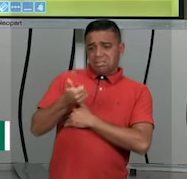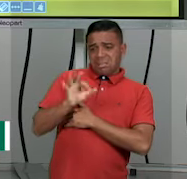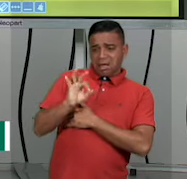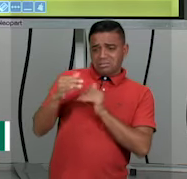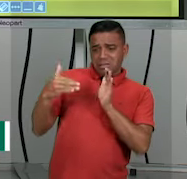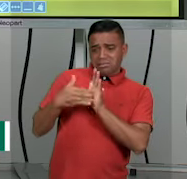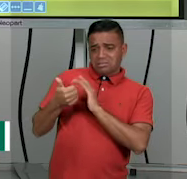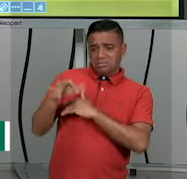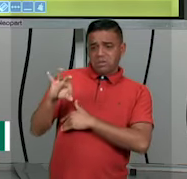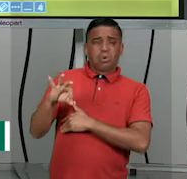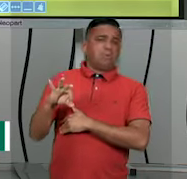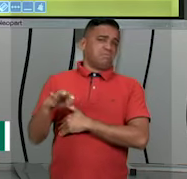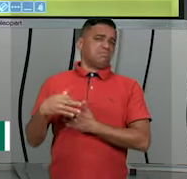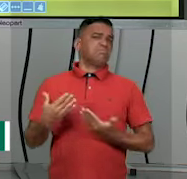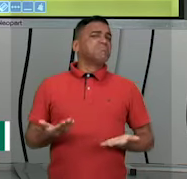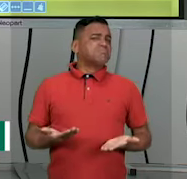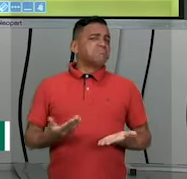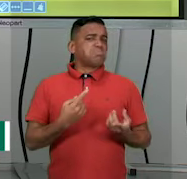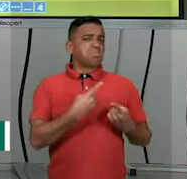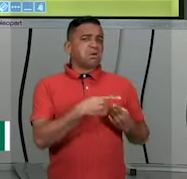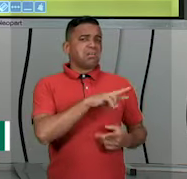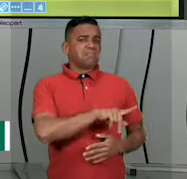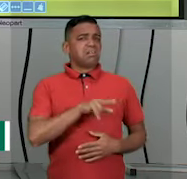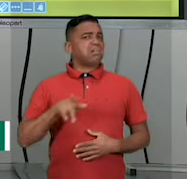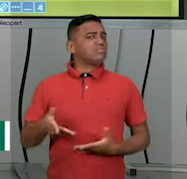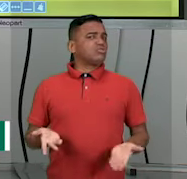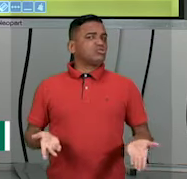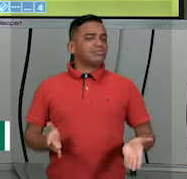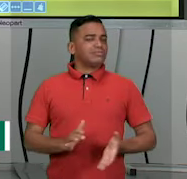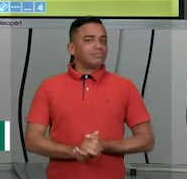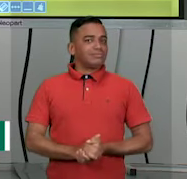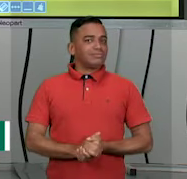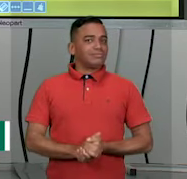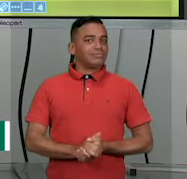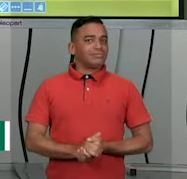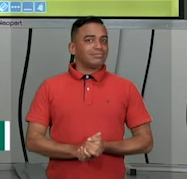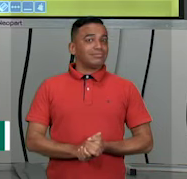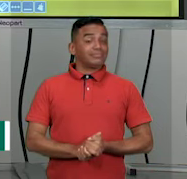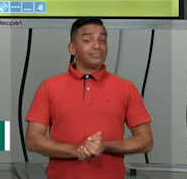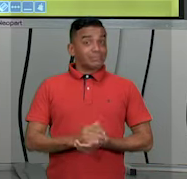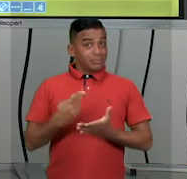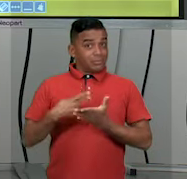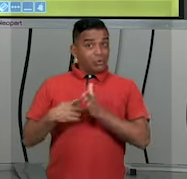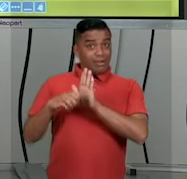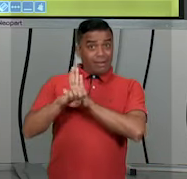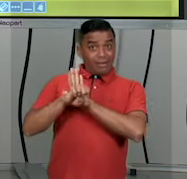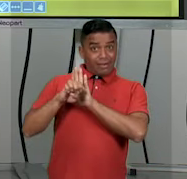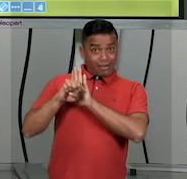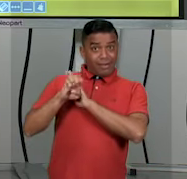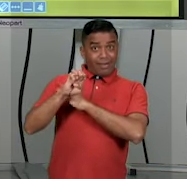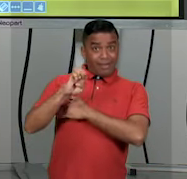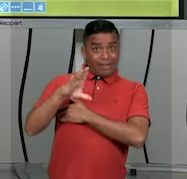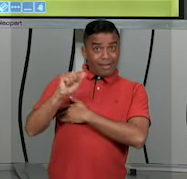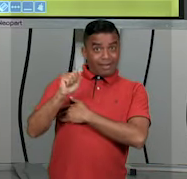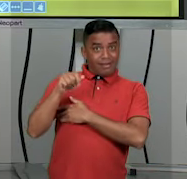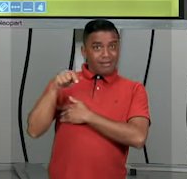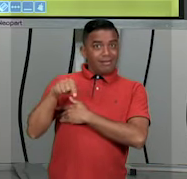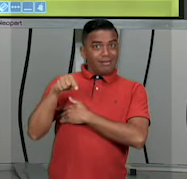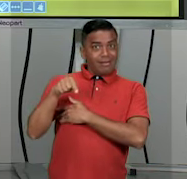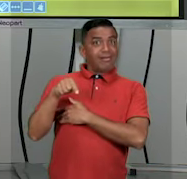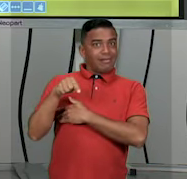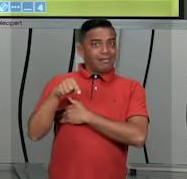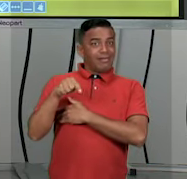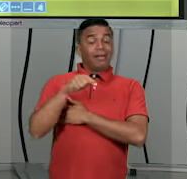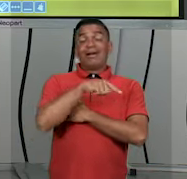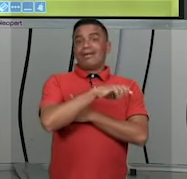10 aos 19. Por que isso? Porque o Estatuto da Criança e do Adolescente vai tratar de